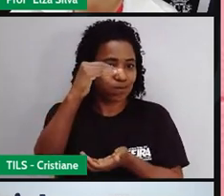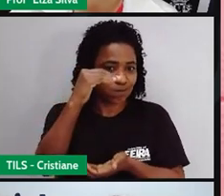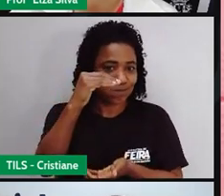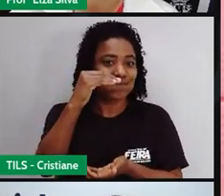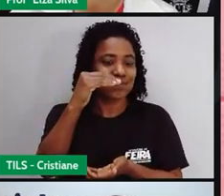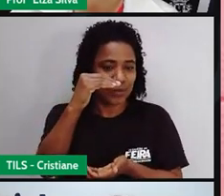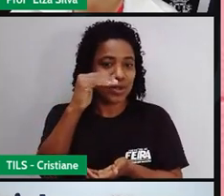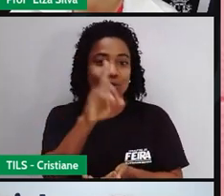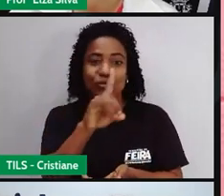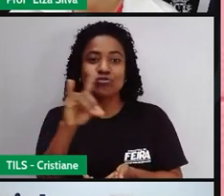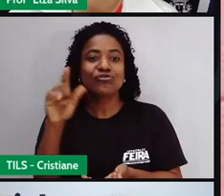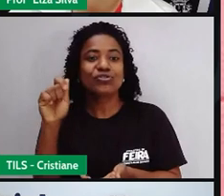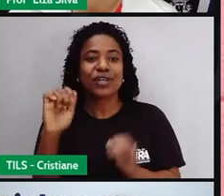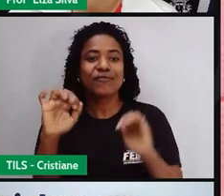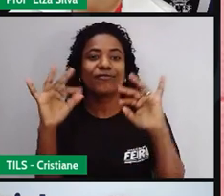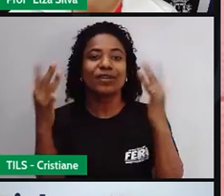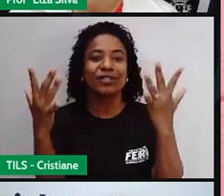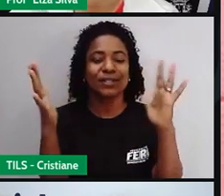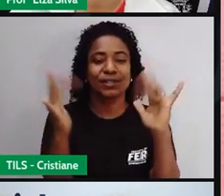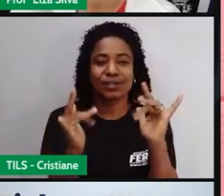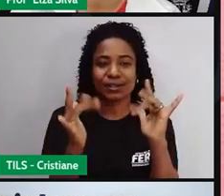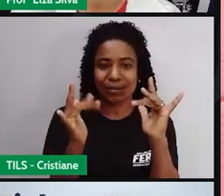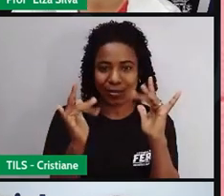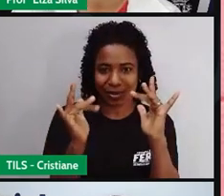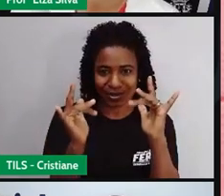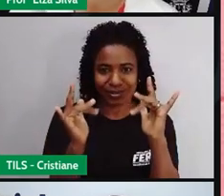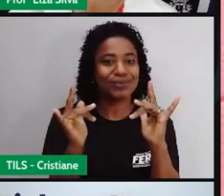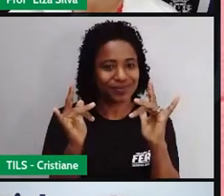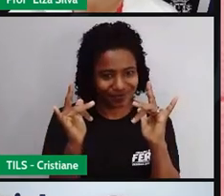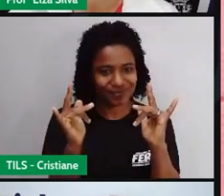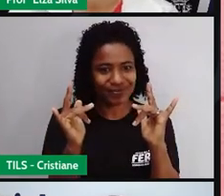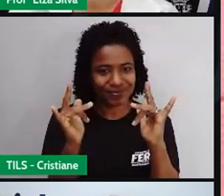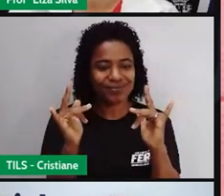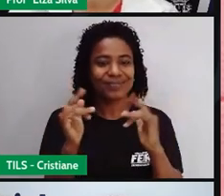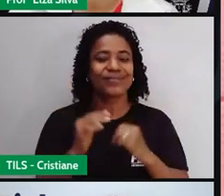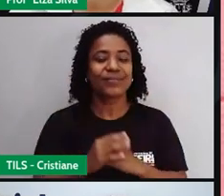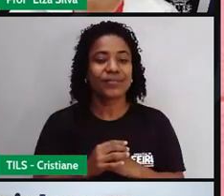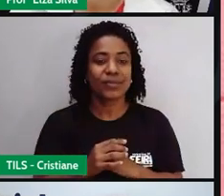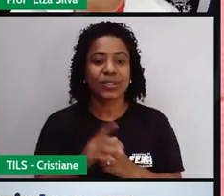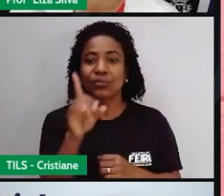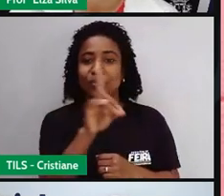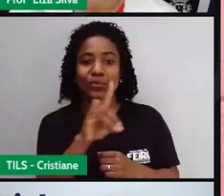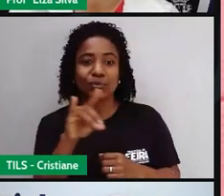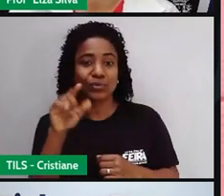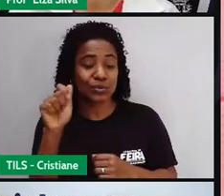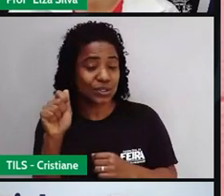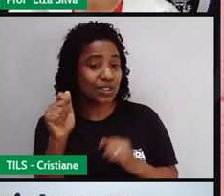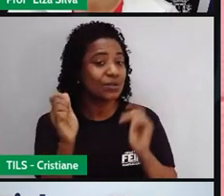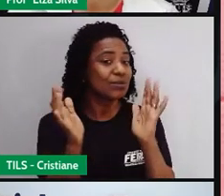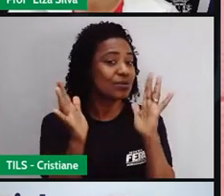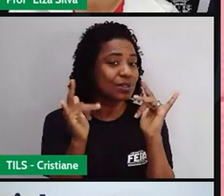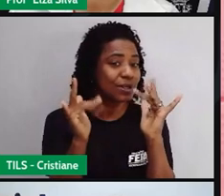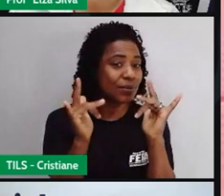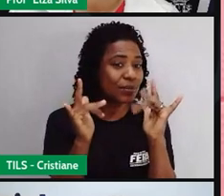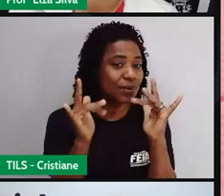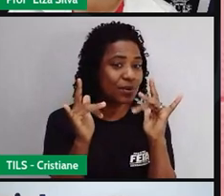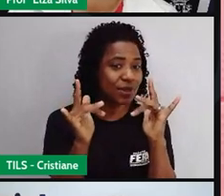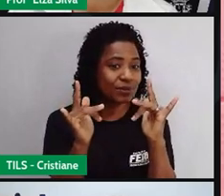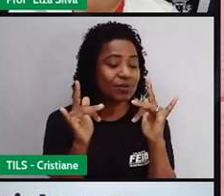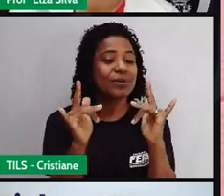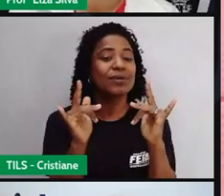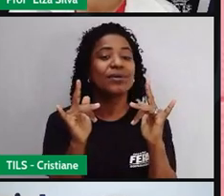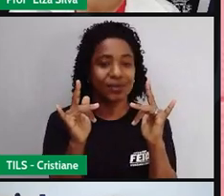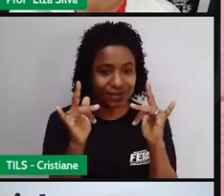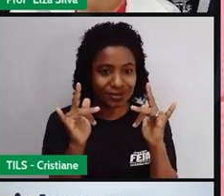dos namorados. Saint de Wales Day. Ou o dia, né, dos namorados, só que é para